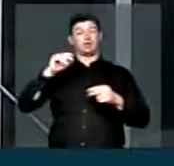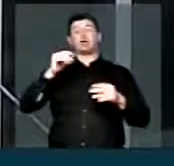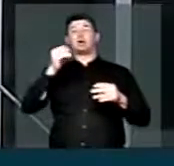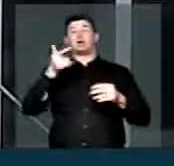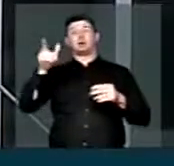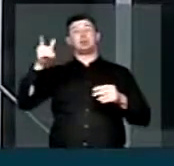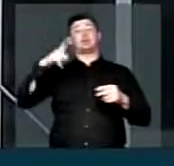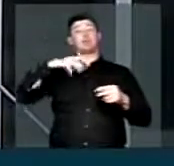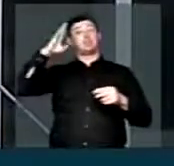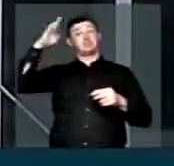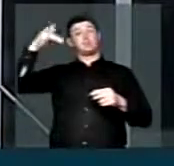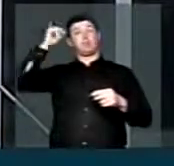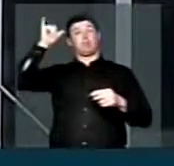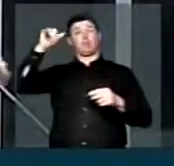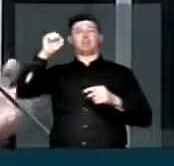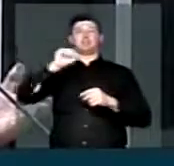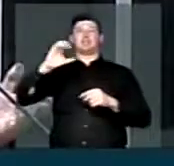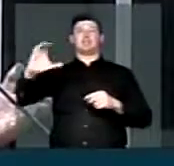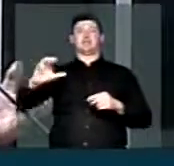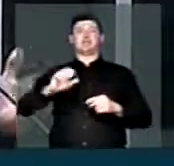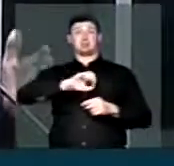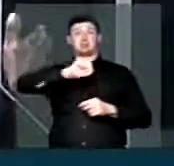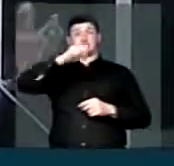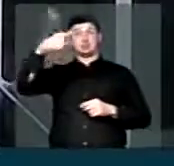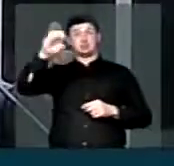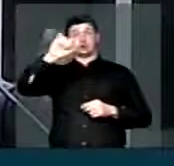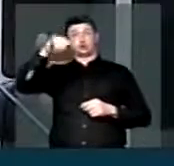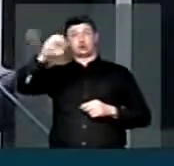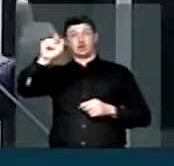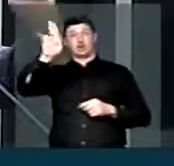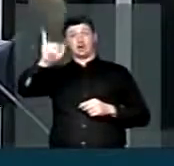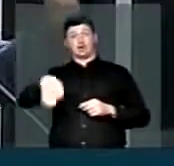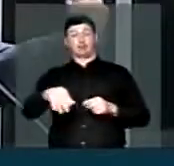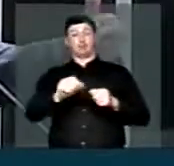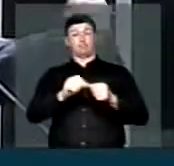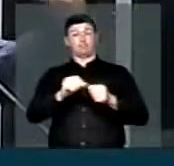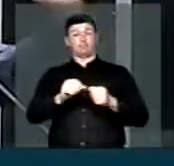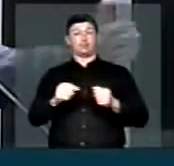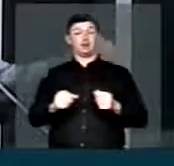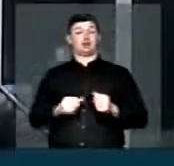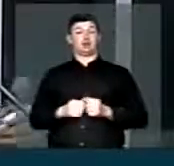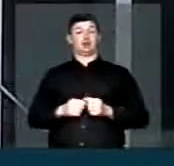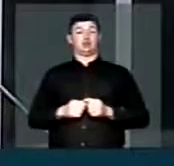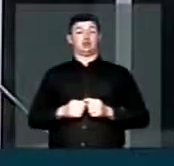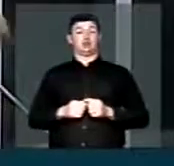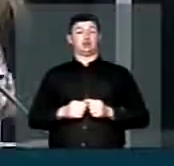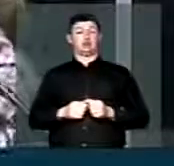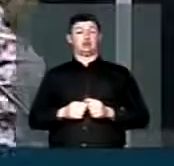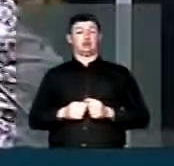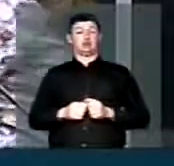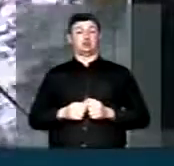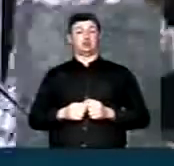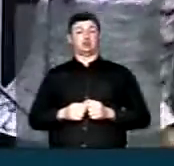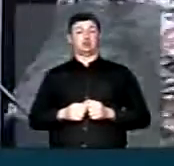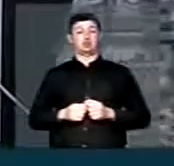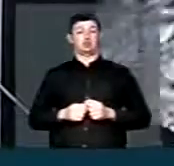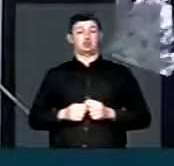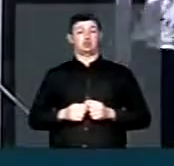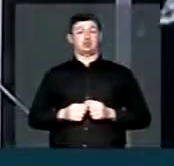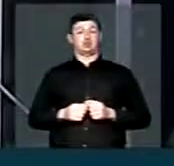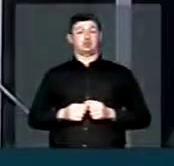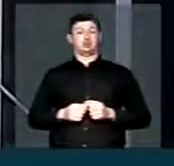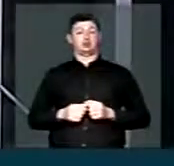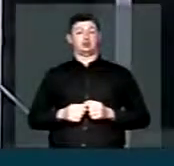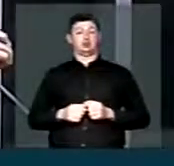bovino do estado de Santa Catarina. São Joaquim produz hoje vinhos de primeira qualidade. Sabe, deputado João